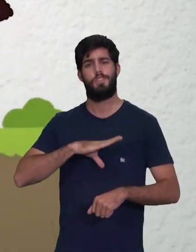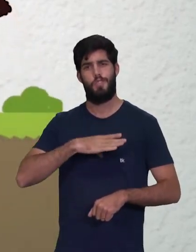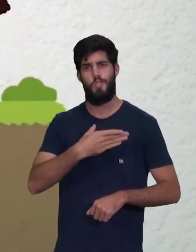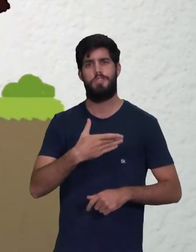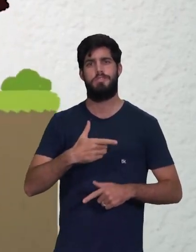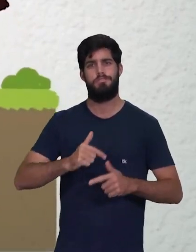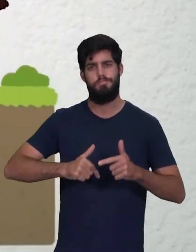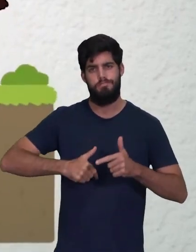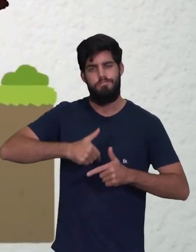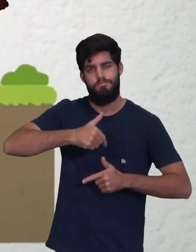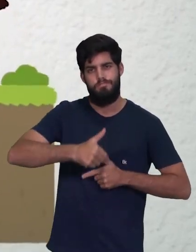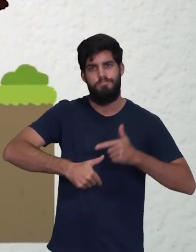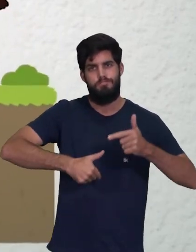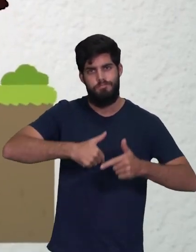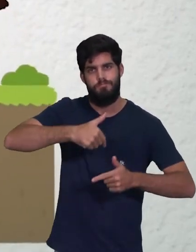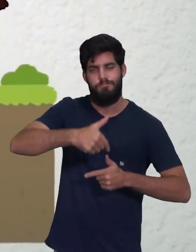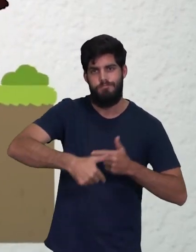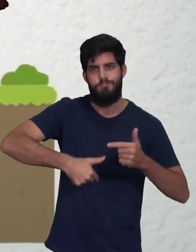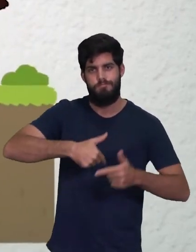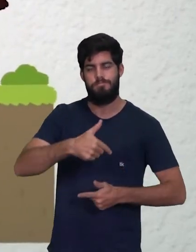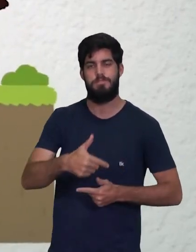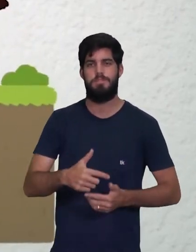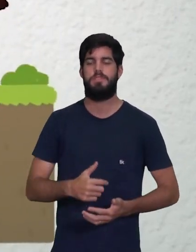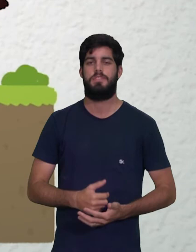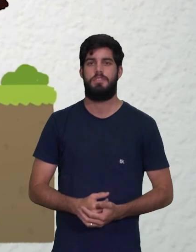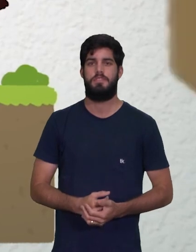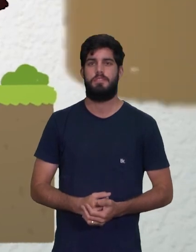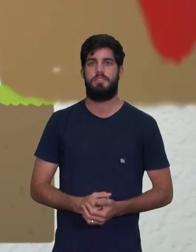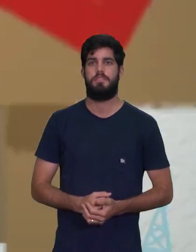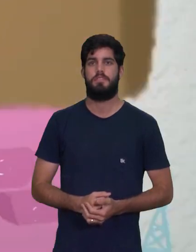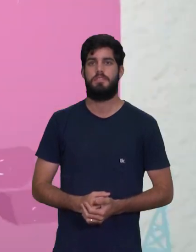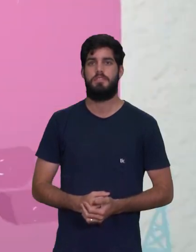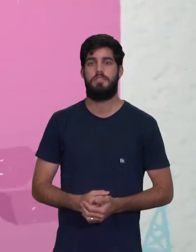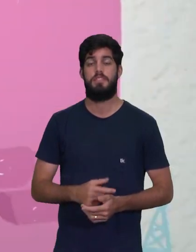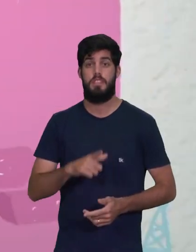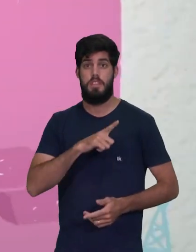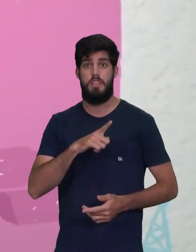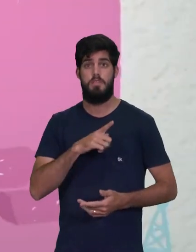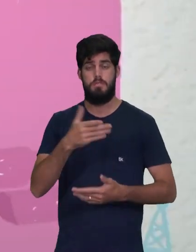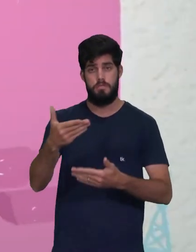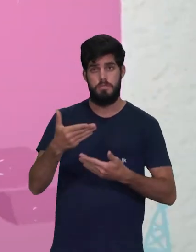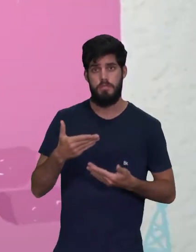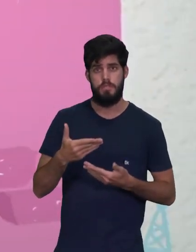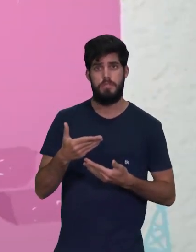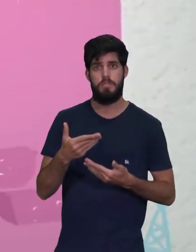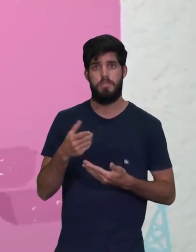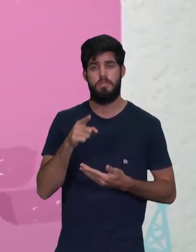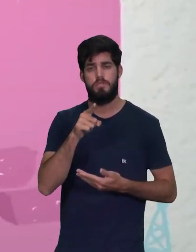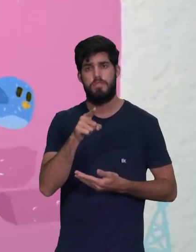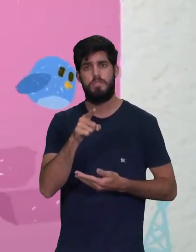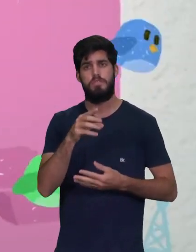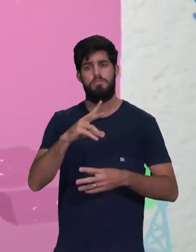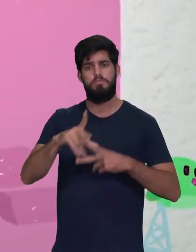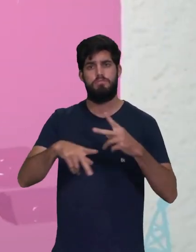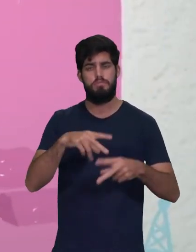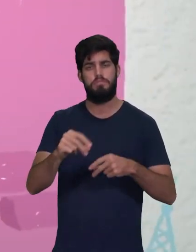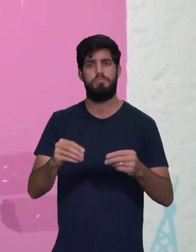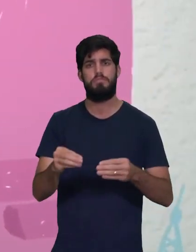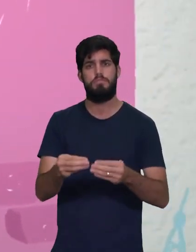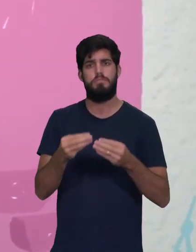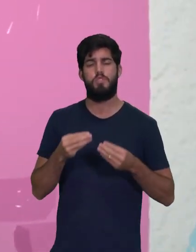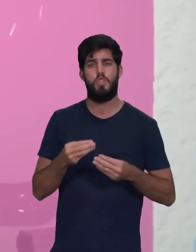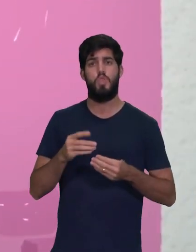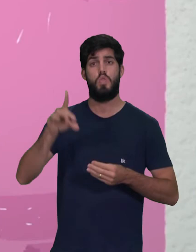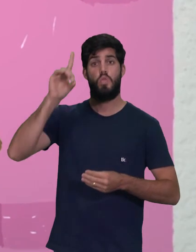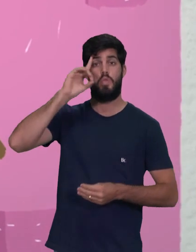para enfrentar os próximos desafios. Temos um convite. Que tal se presentear e